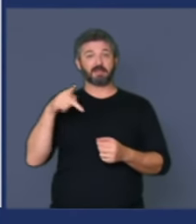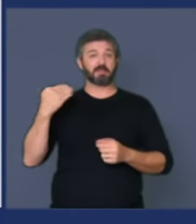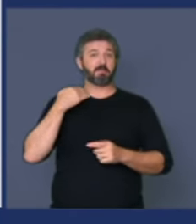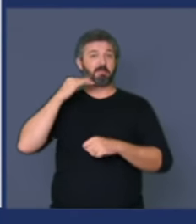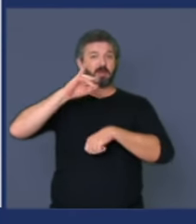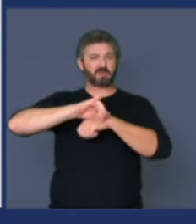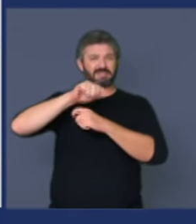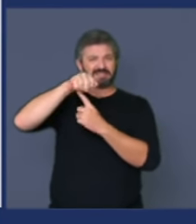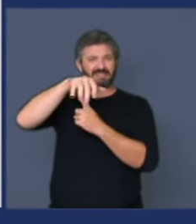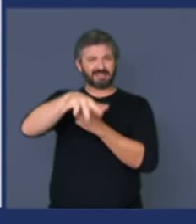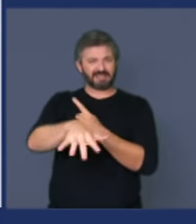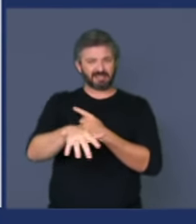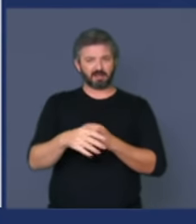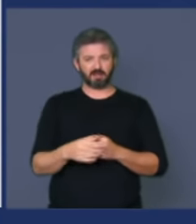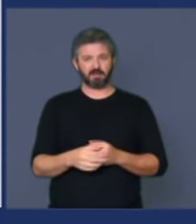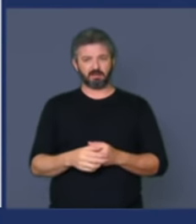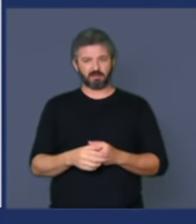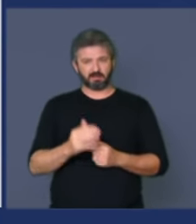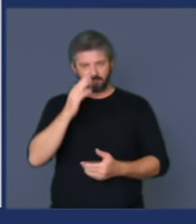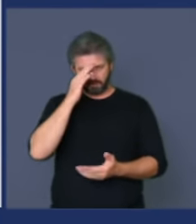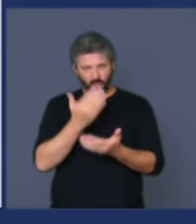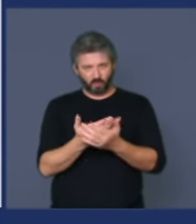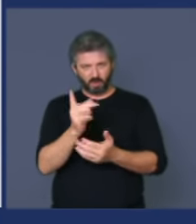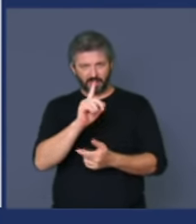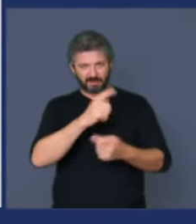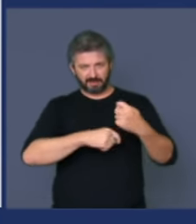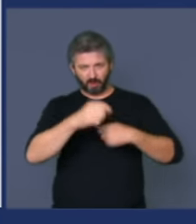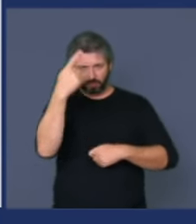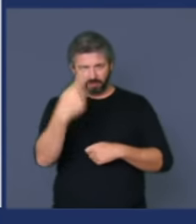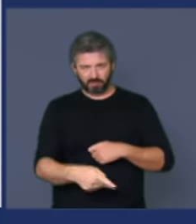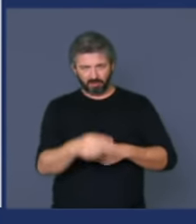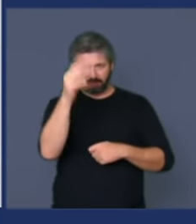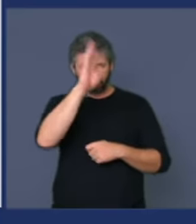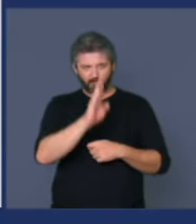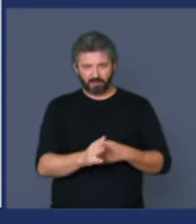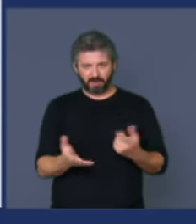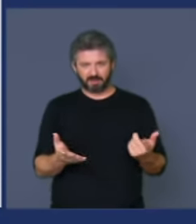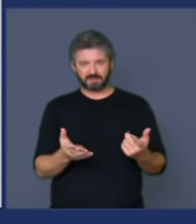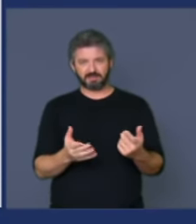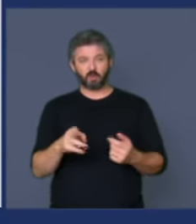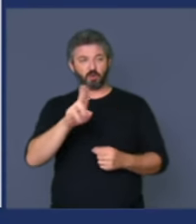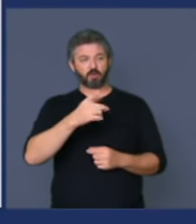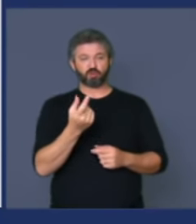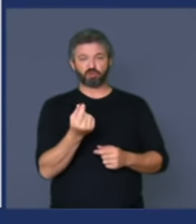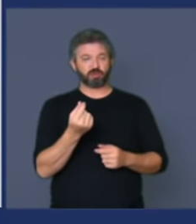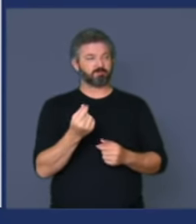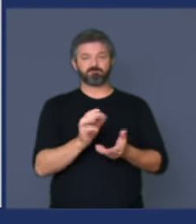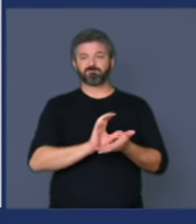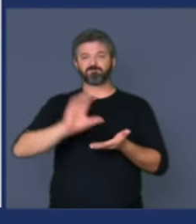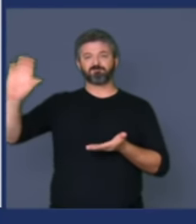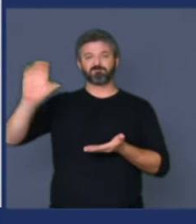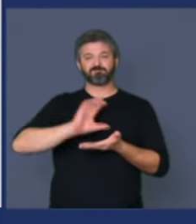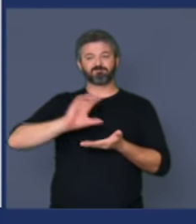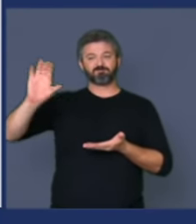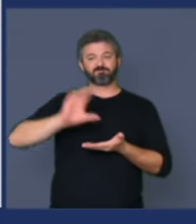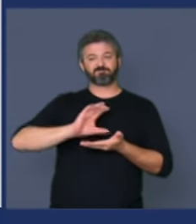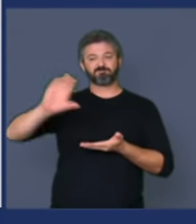não acreditar na economia brasileira e aplicar recursos